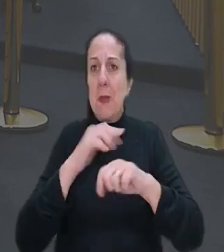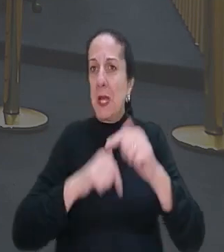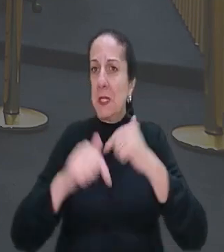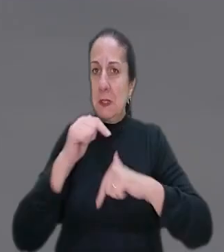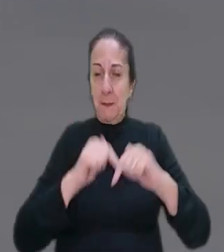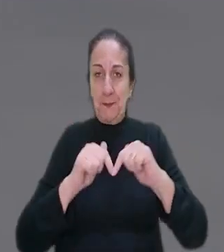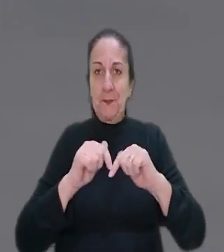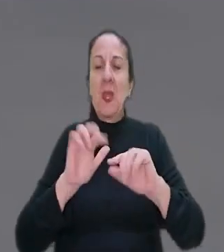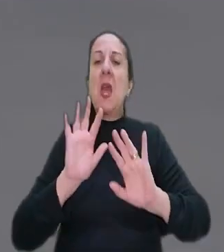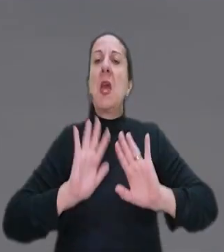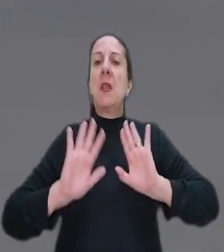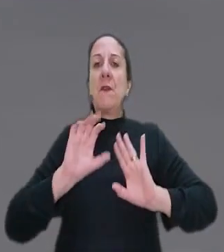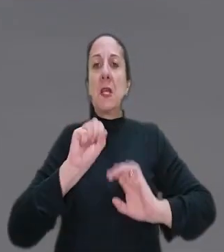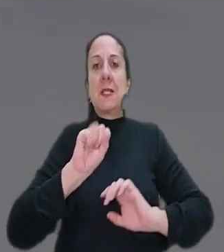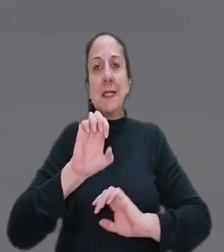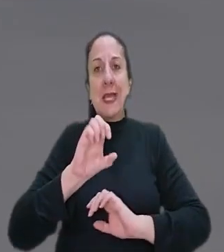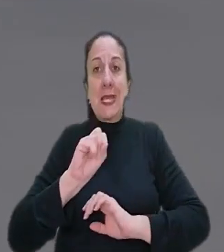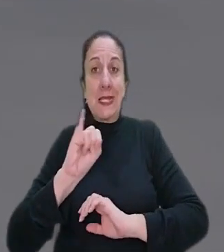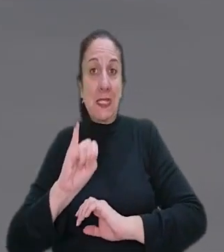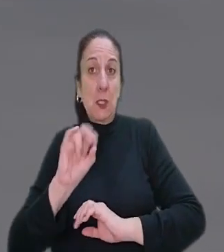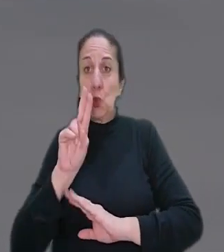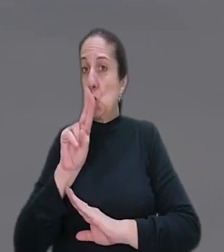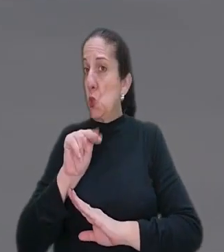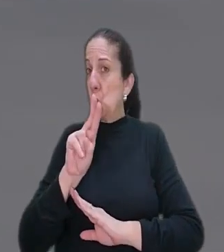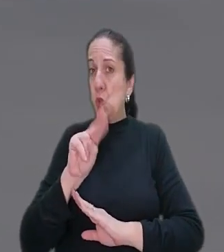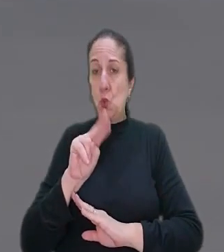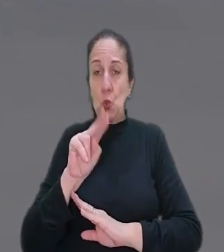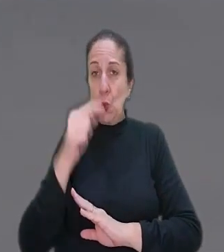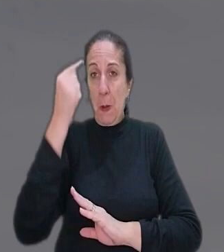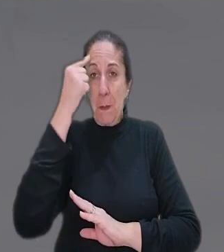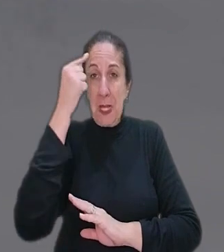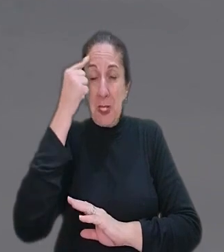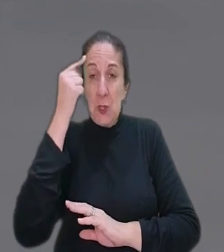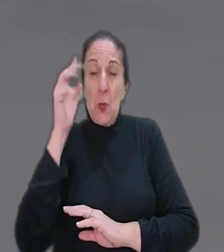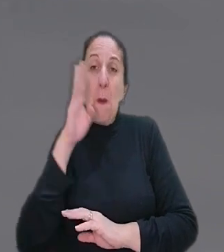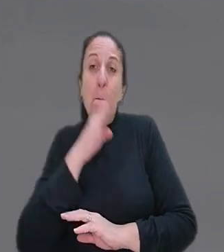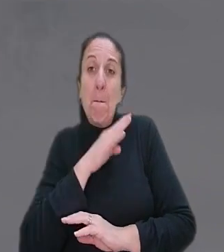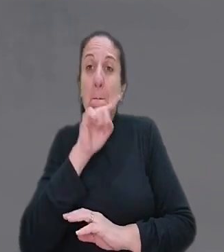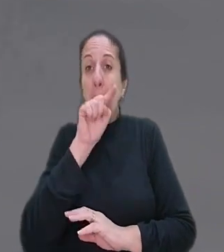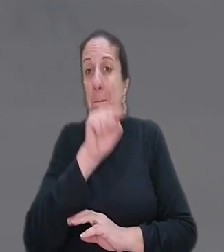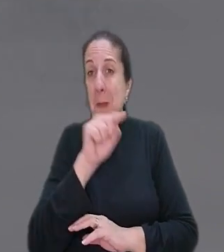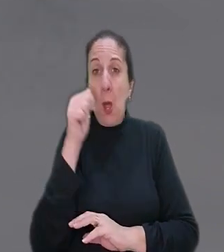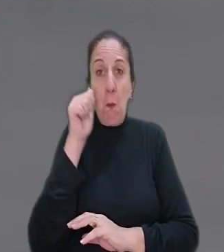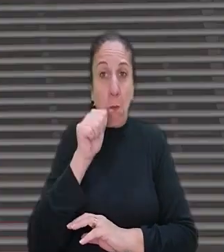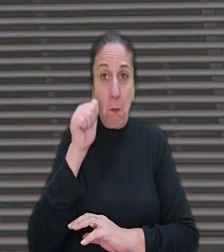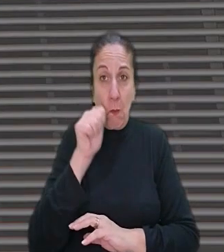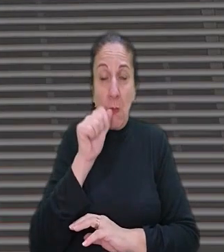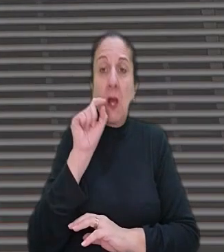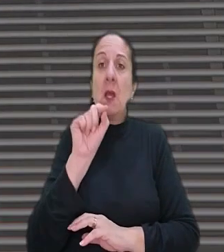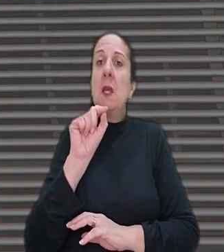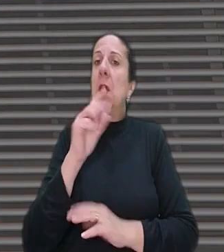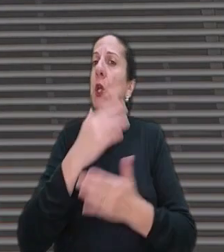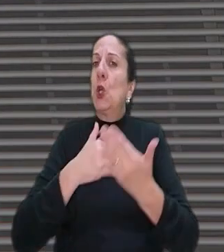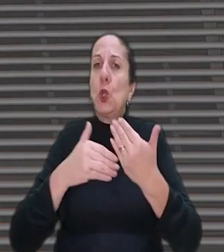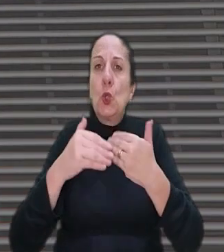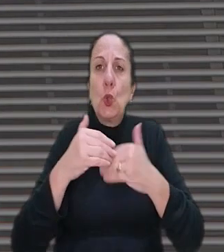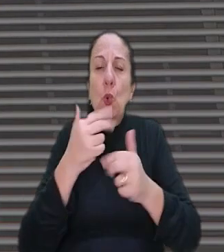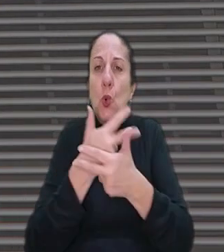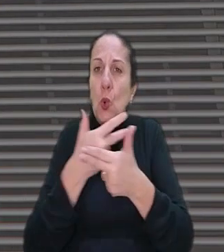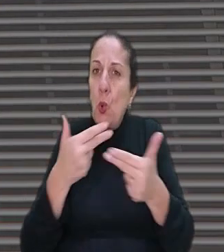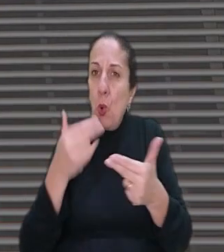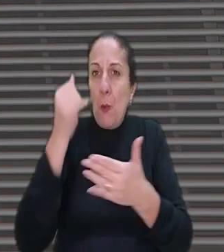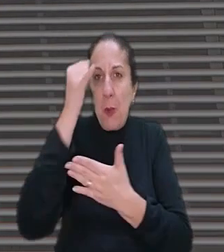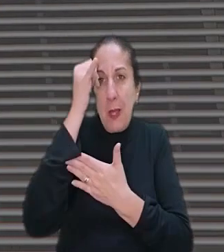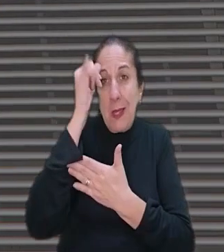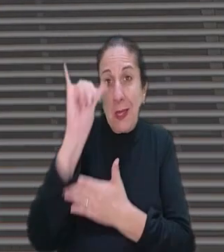trabalho. Em defesa, o SESI afirmou que nunca teve a intenção de prejudicar a administradora e que havia tomado todas